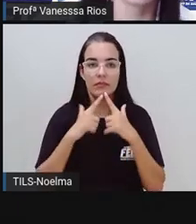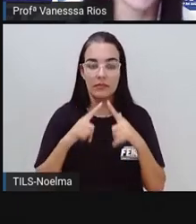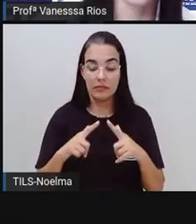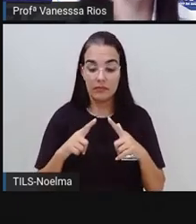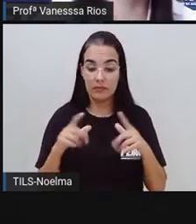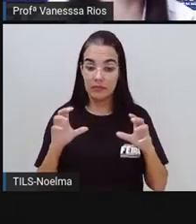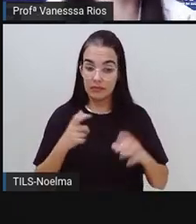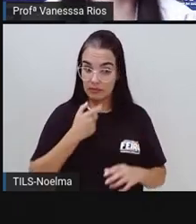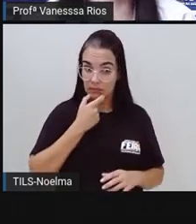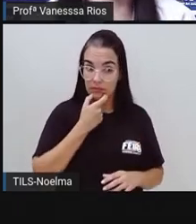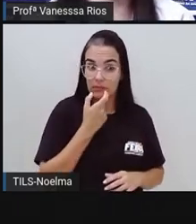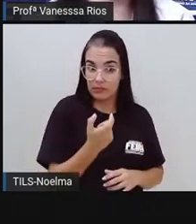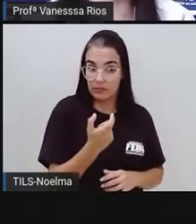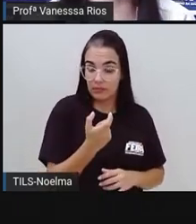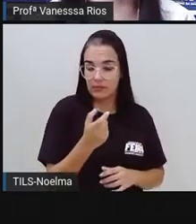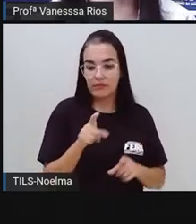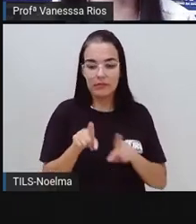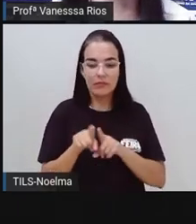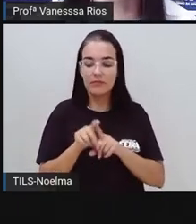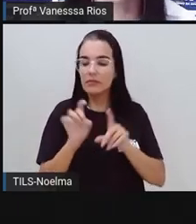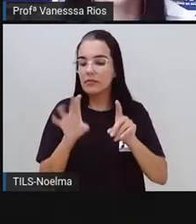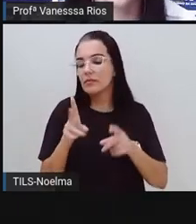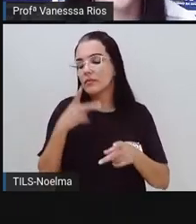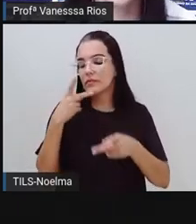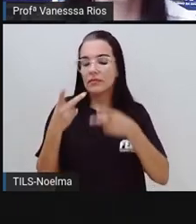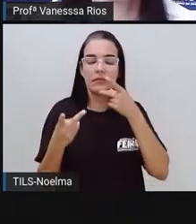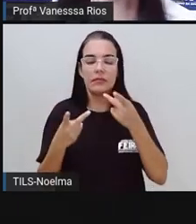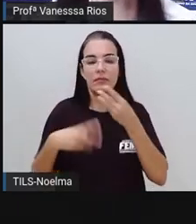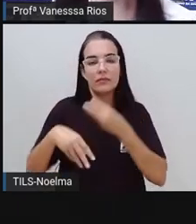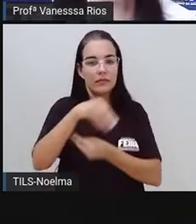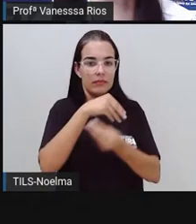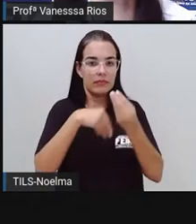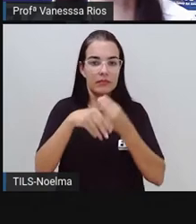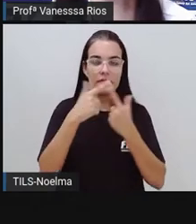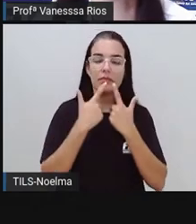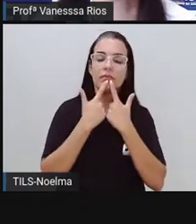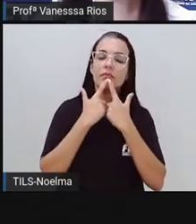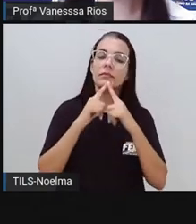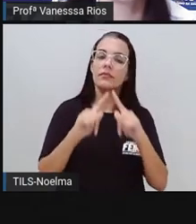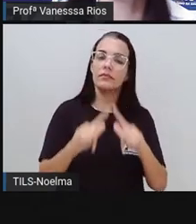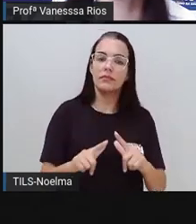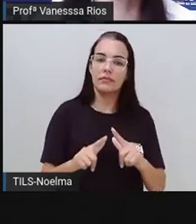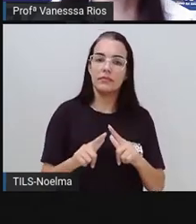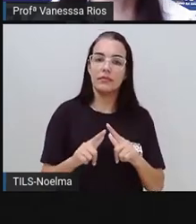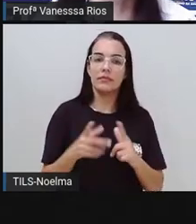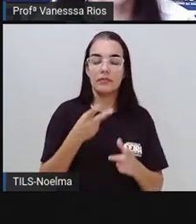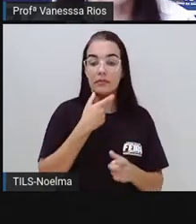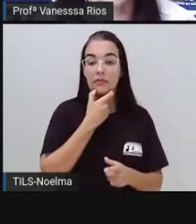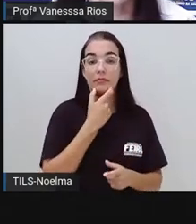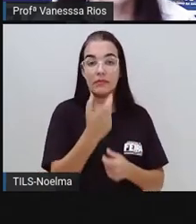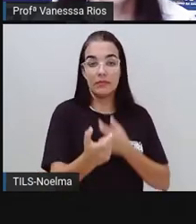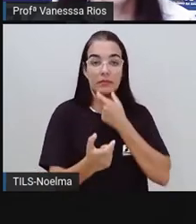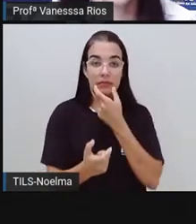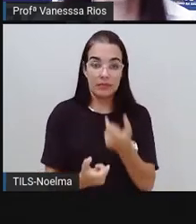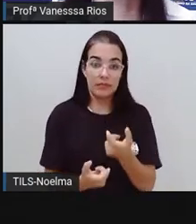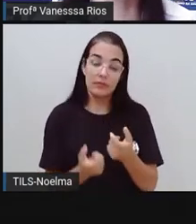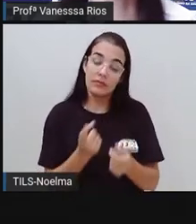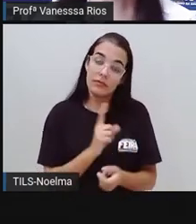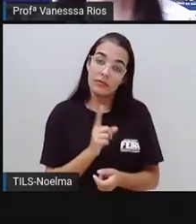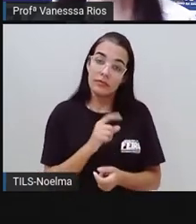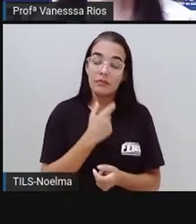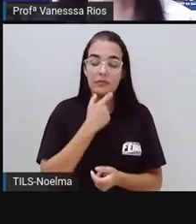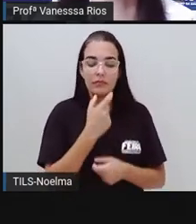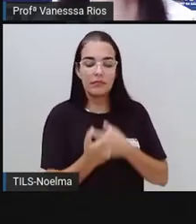formal e informal, ou seja, mistura das linguagens aí, formal e informal. Porque